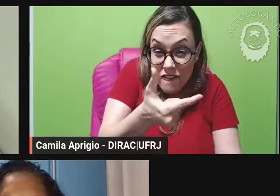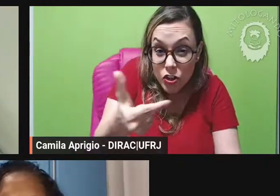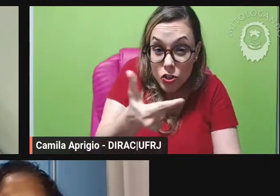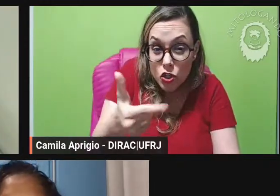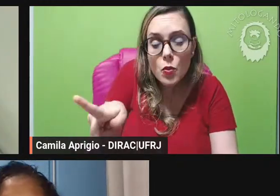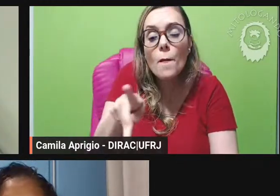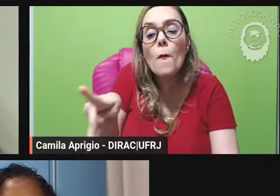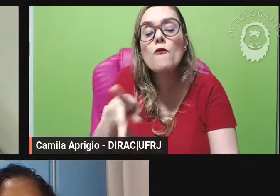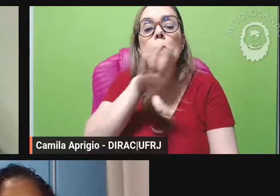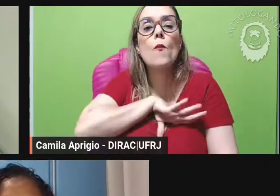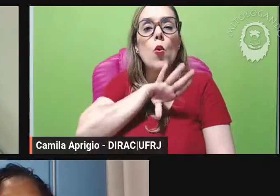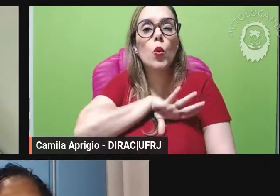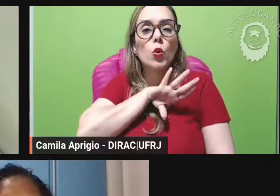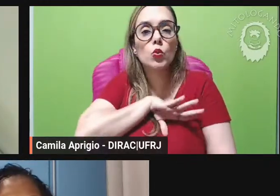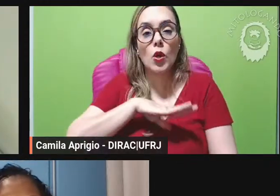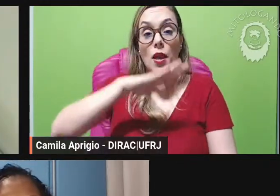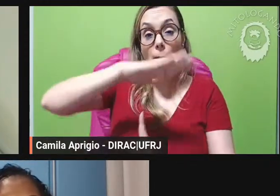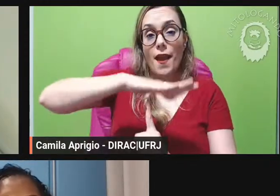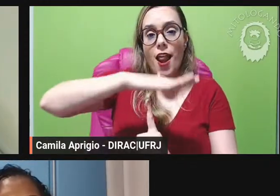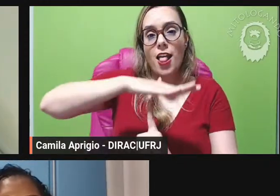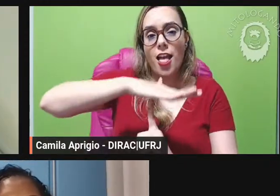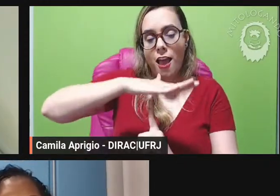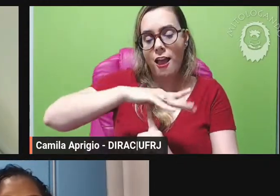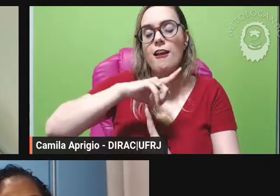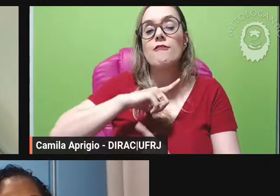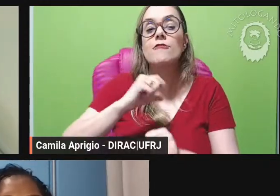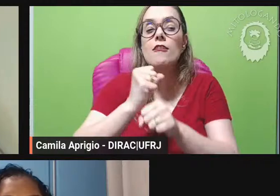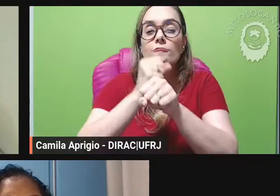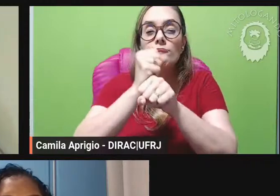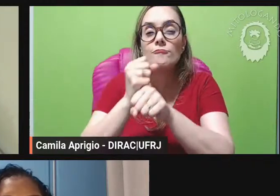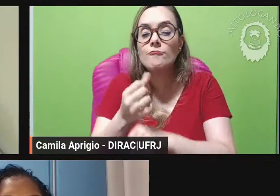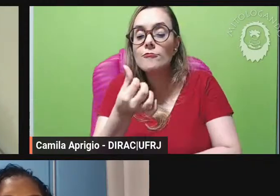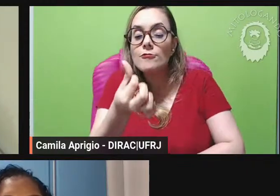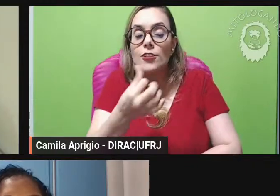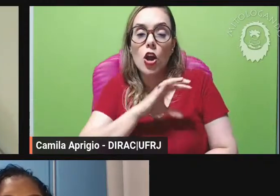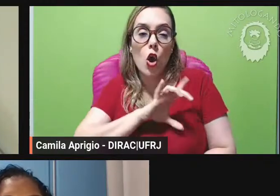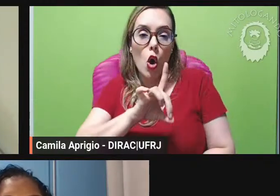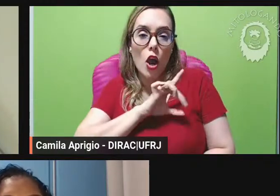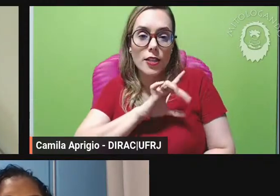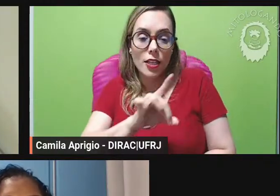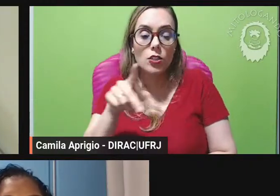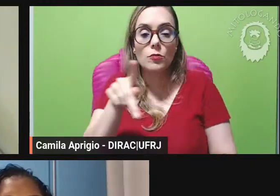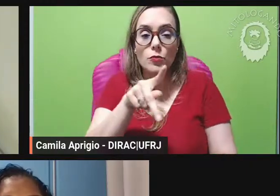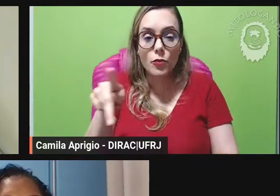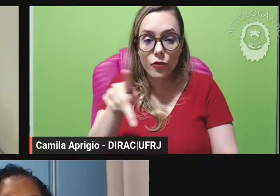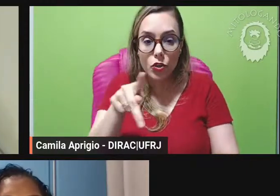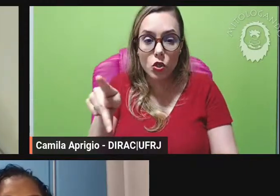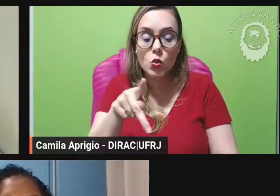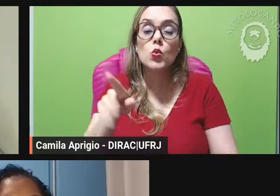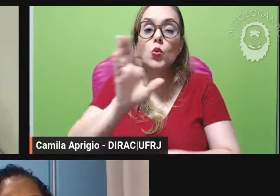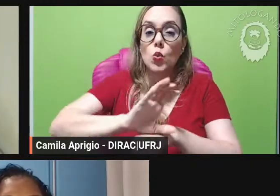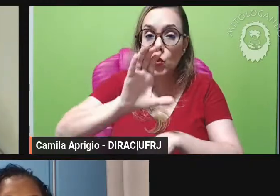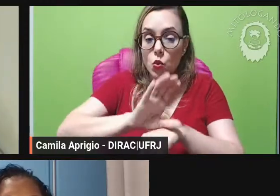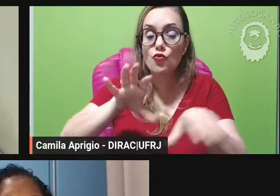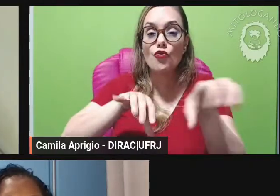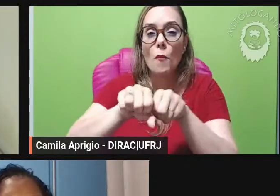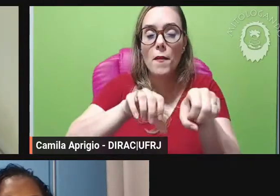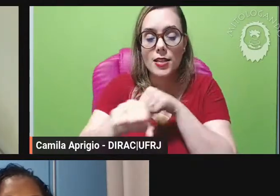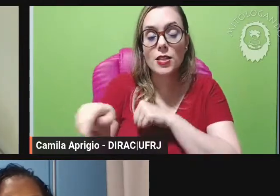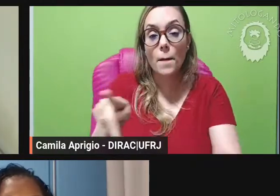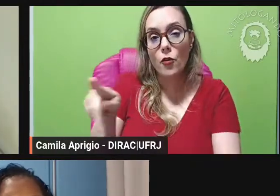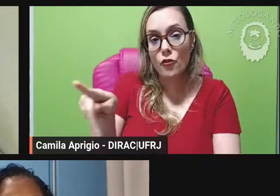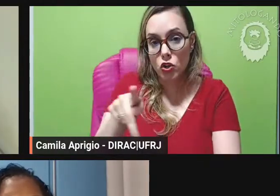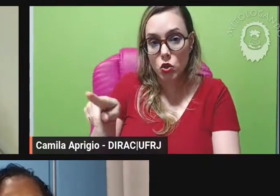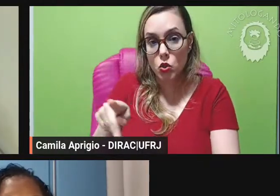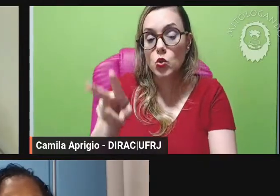estadual do Paraná atuando por seis anos como coordenadora do curso de formação de docentes em nível médio e por três anos